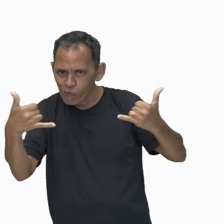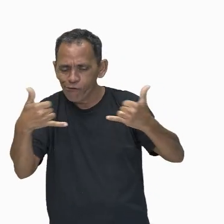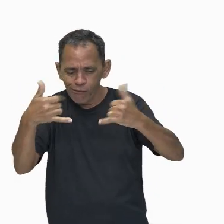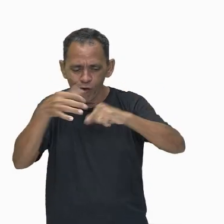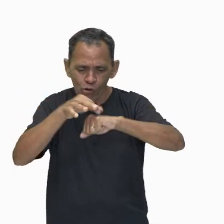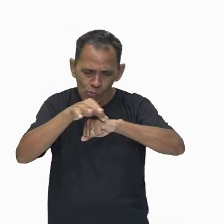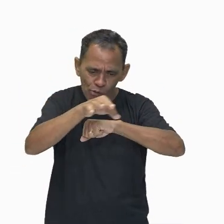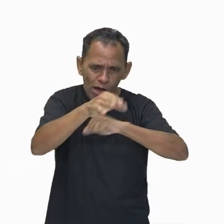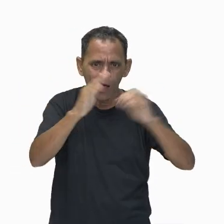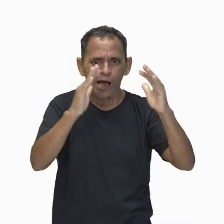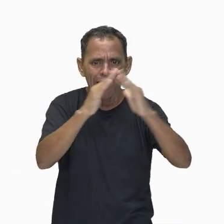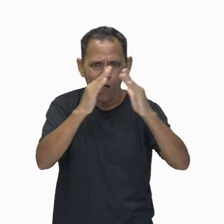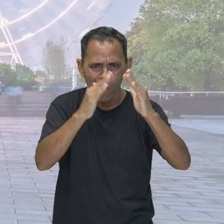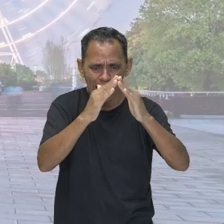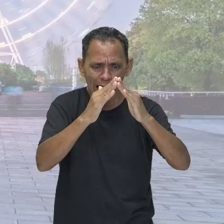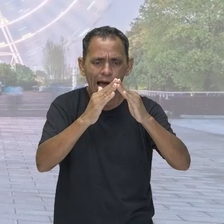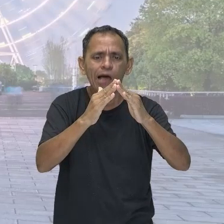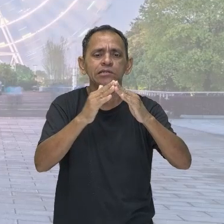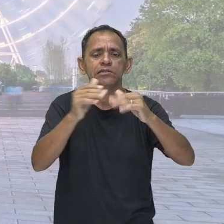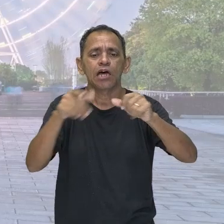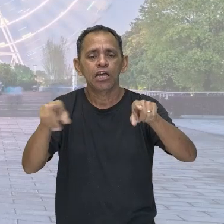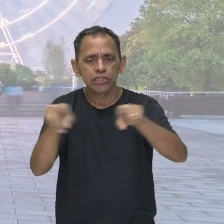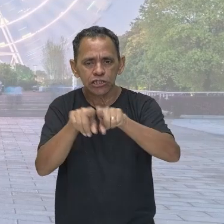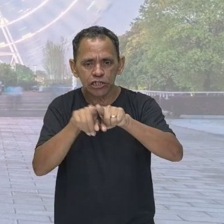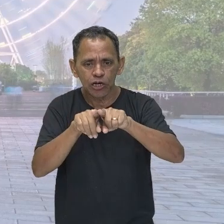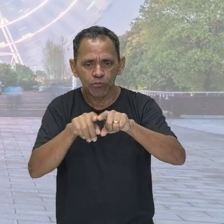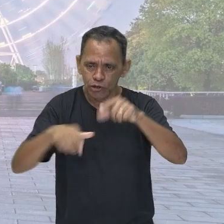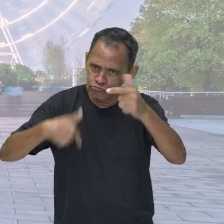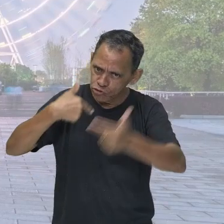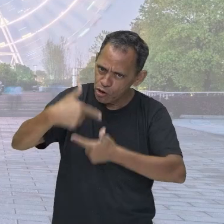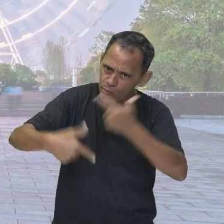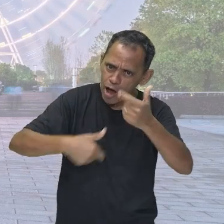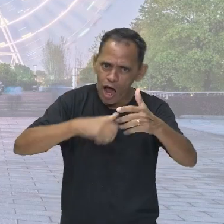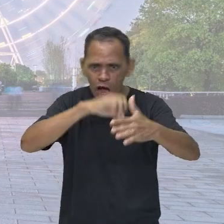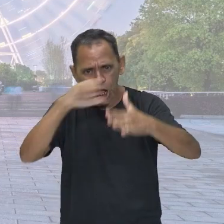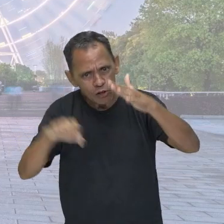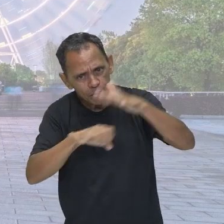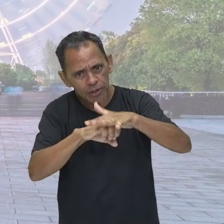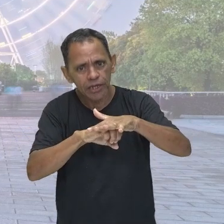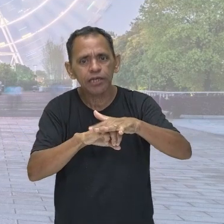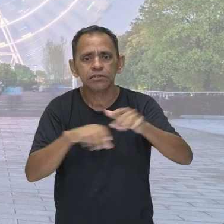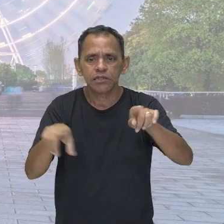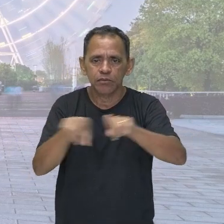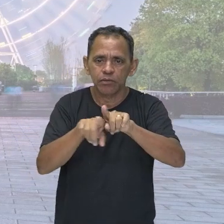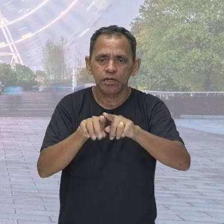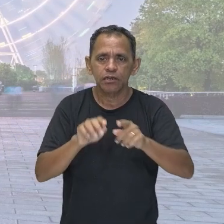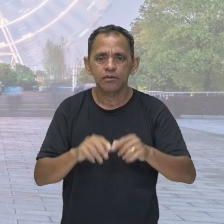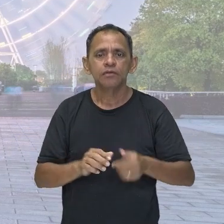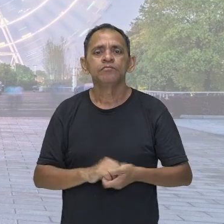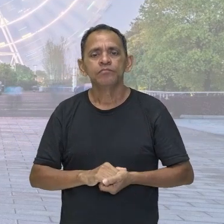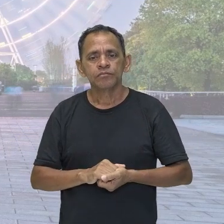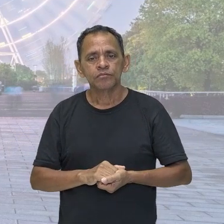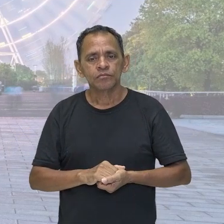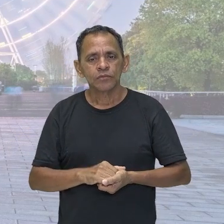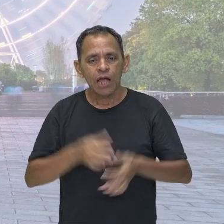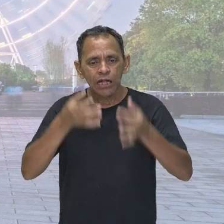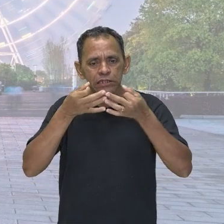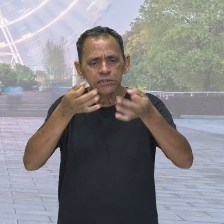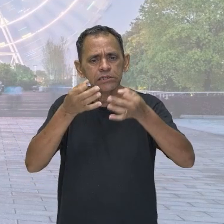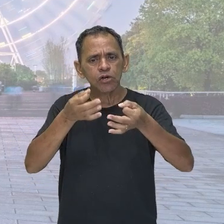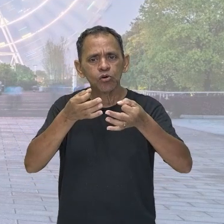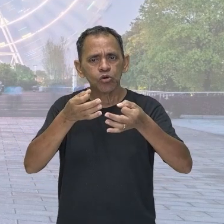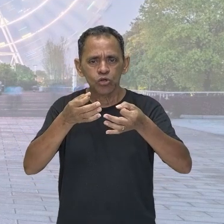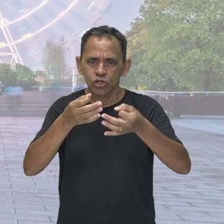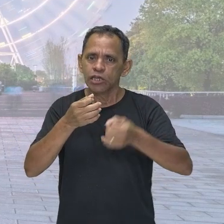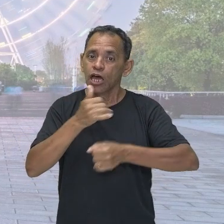que a energia que nós temos aí no universo, ela também se transforma em um outro tipo de energia. Então, um exemplo